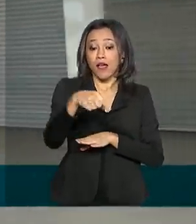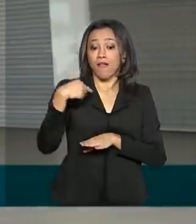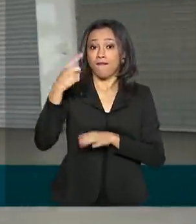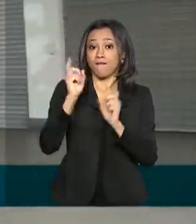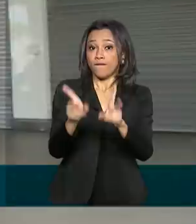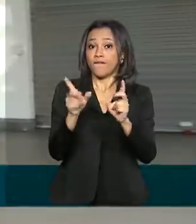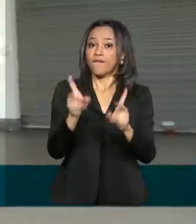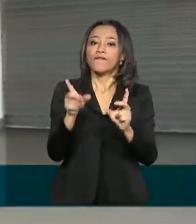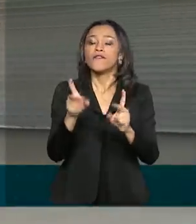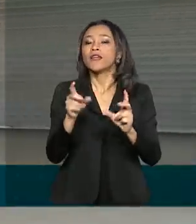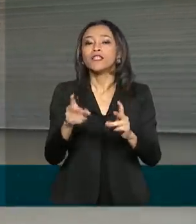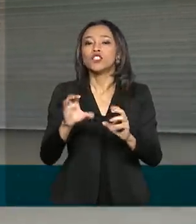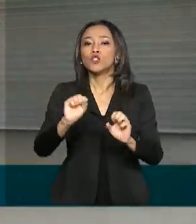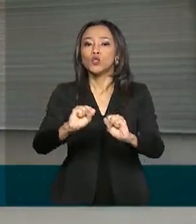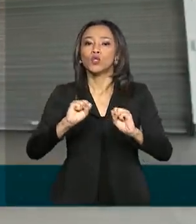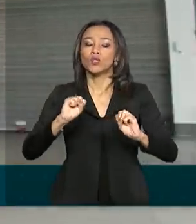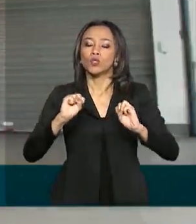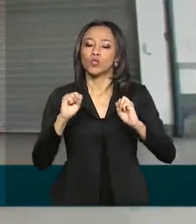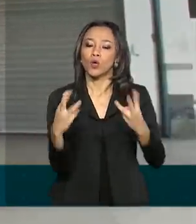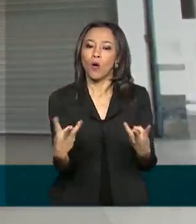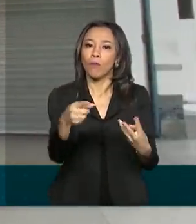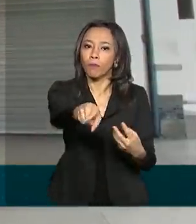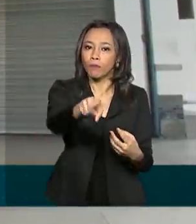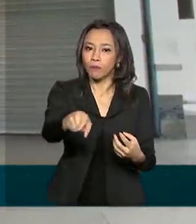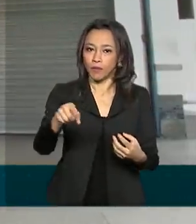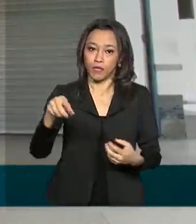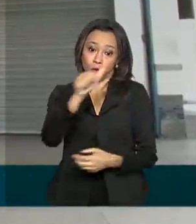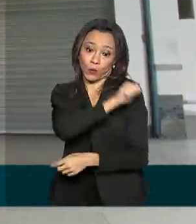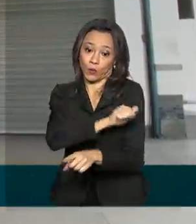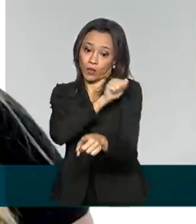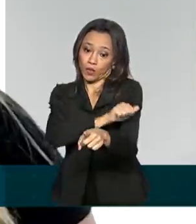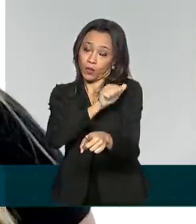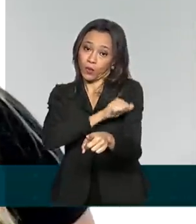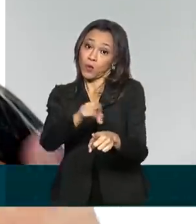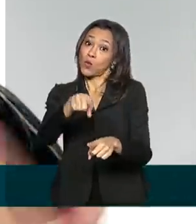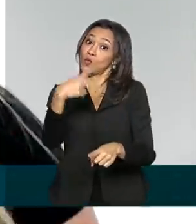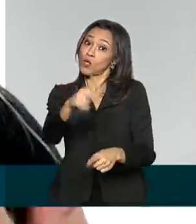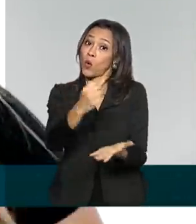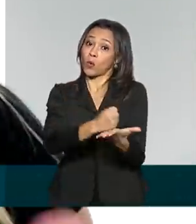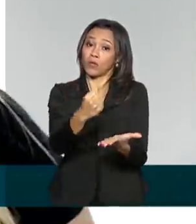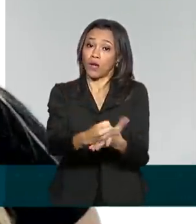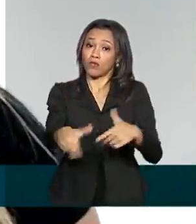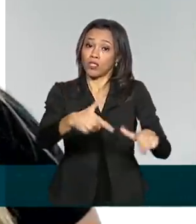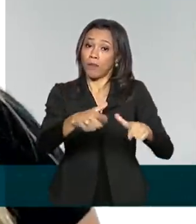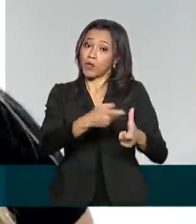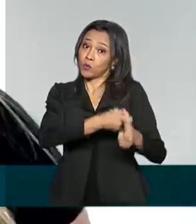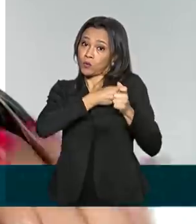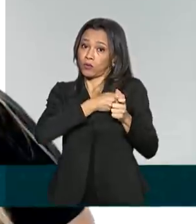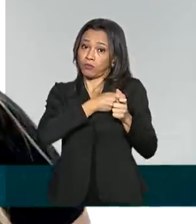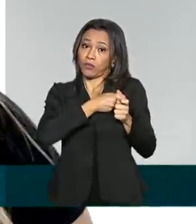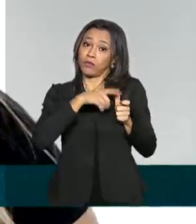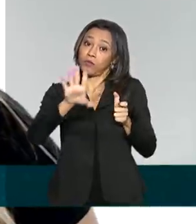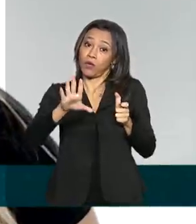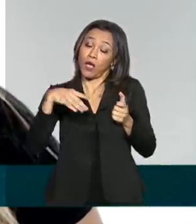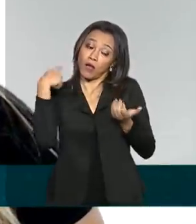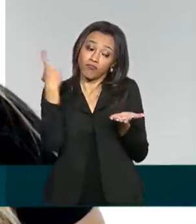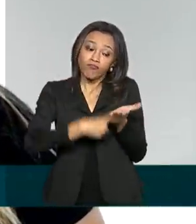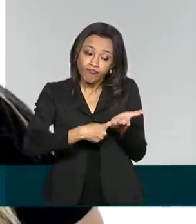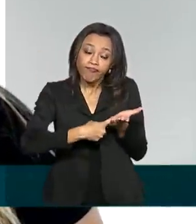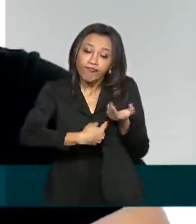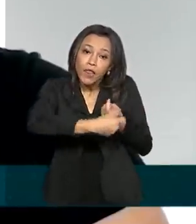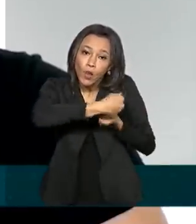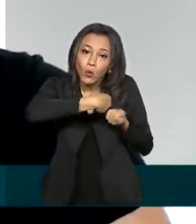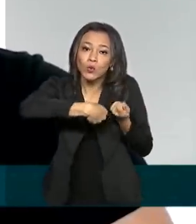shopping no Rio de Janeiro, está com o contrato de trabalho temporariamente suspenso, após fazer um acordo com o